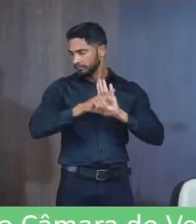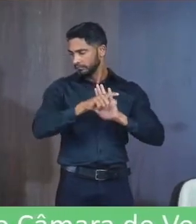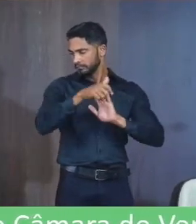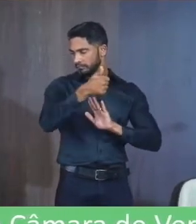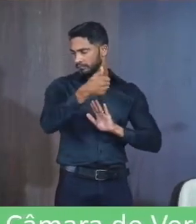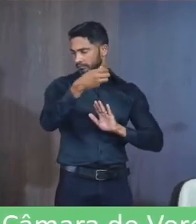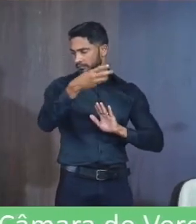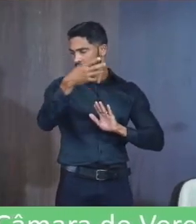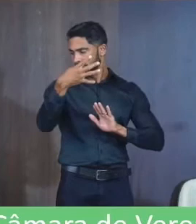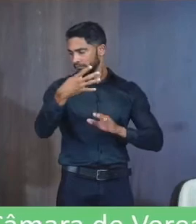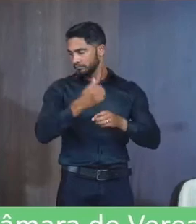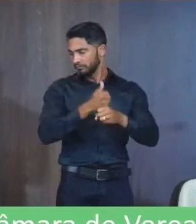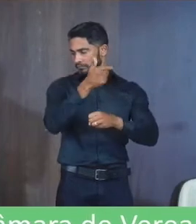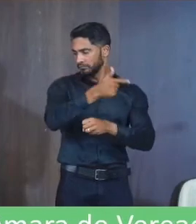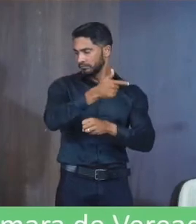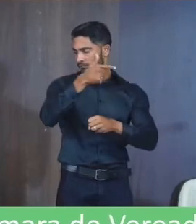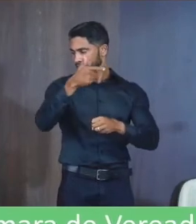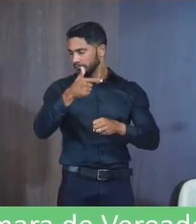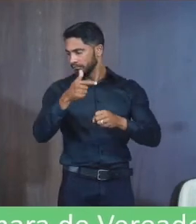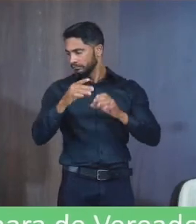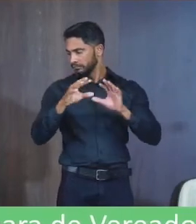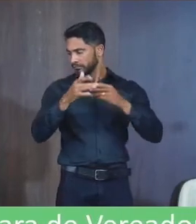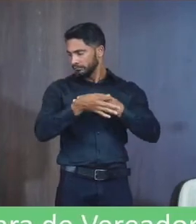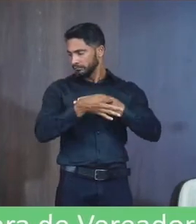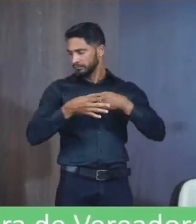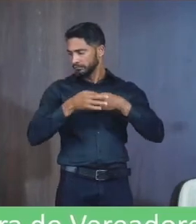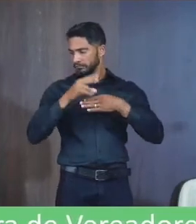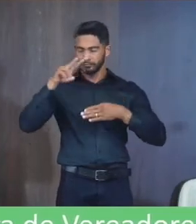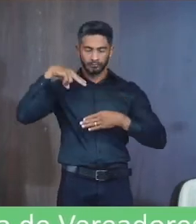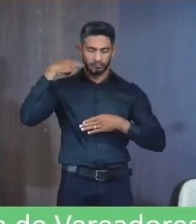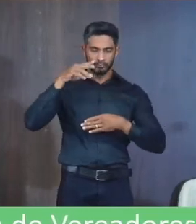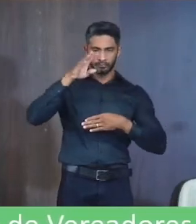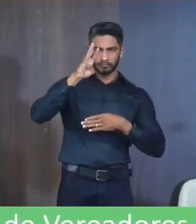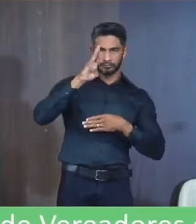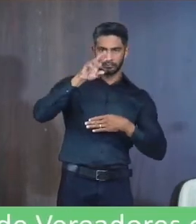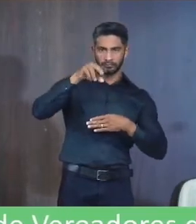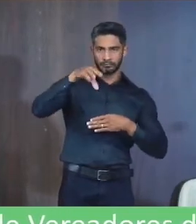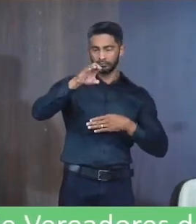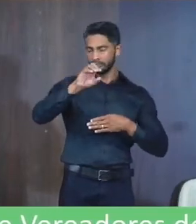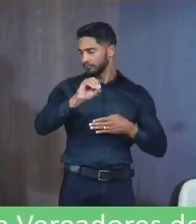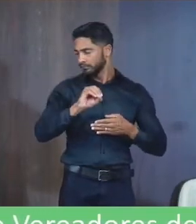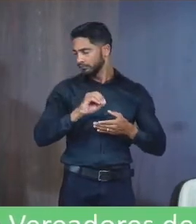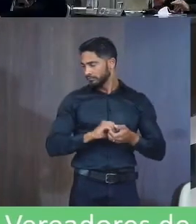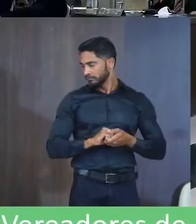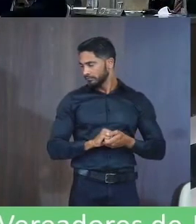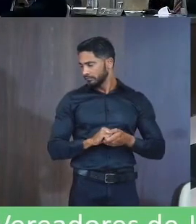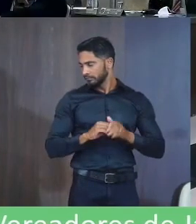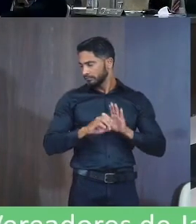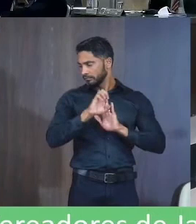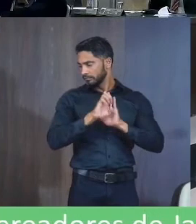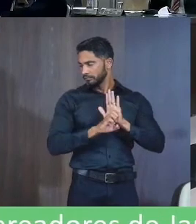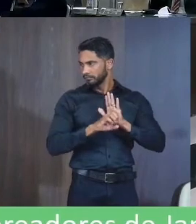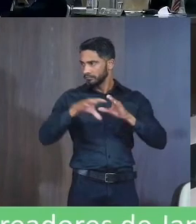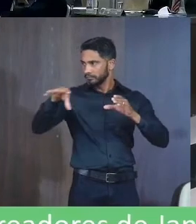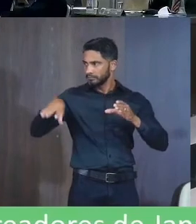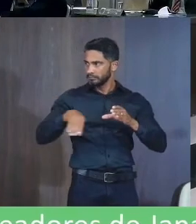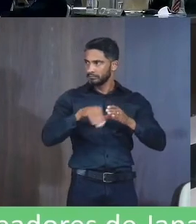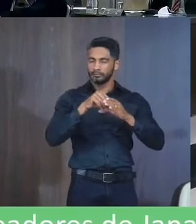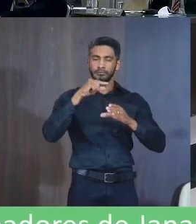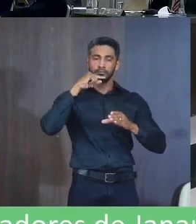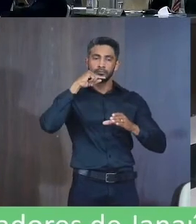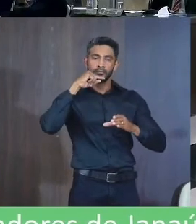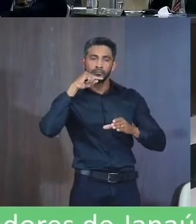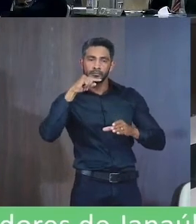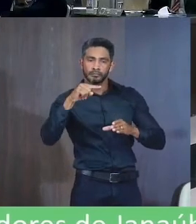de lei 134-2022 Autoria O vereador Bruno Henrique Oliveira Mendes Ementa Institui a semana